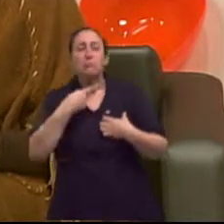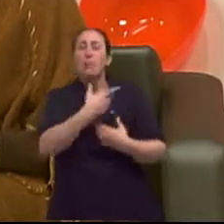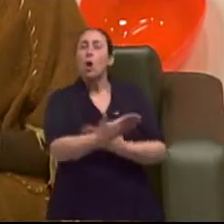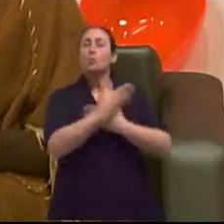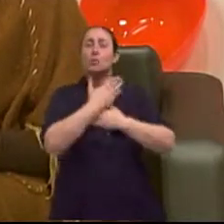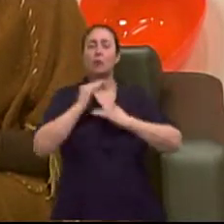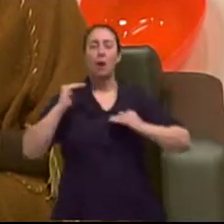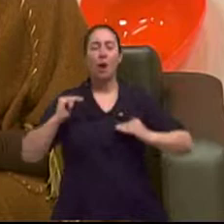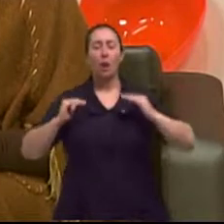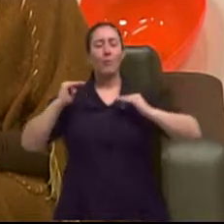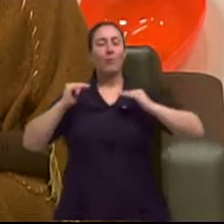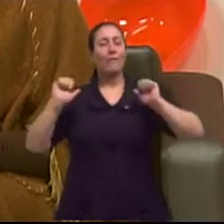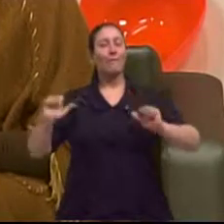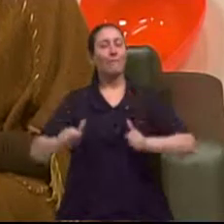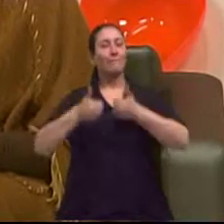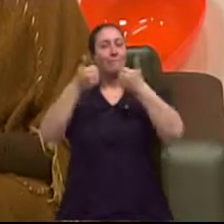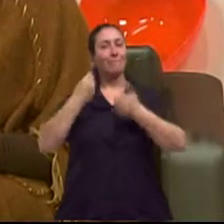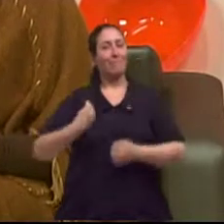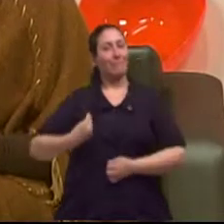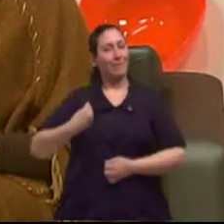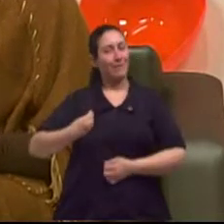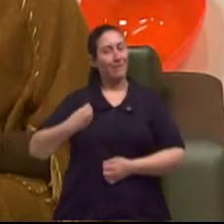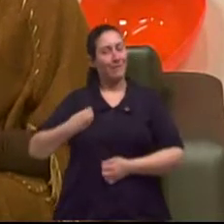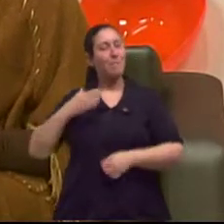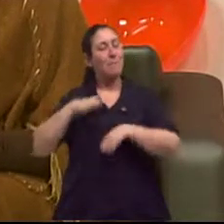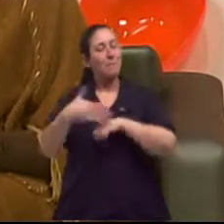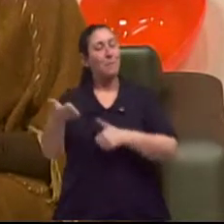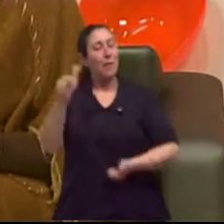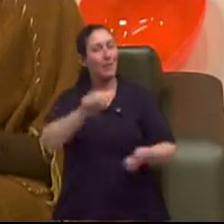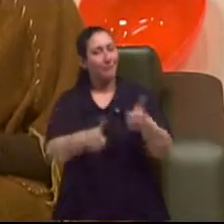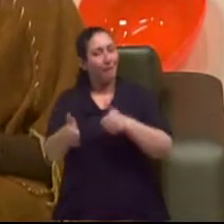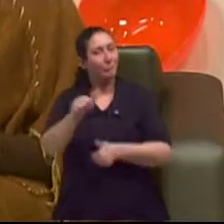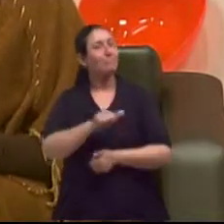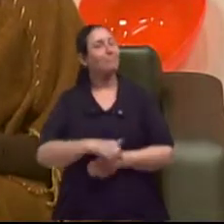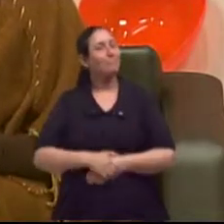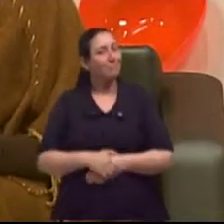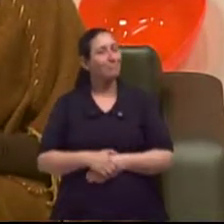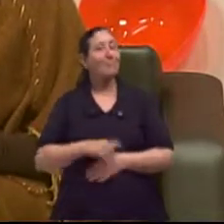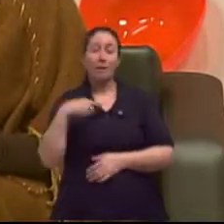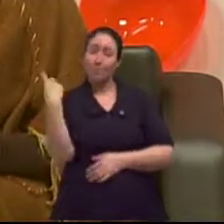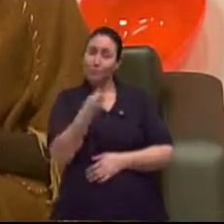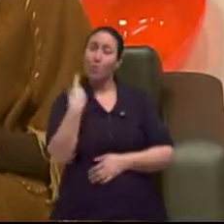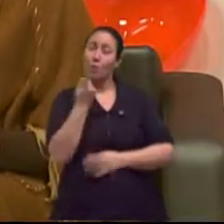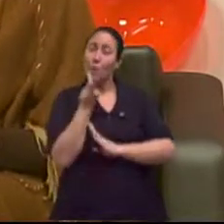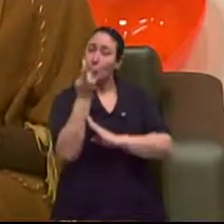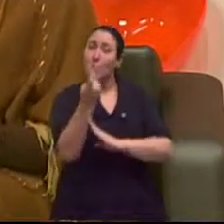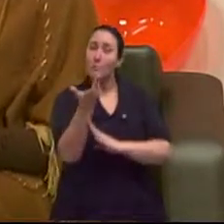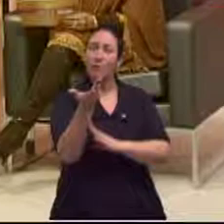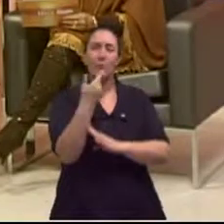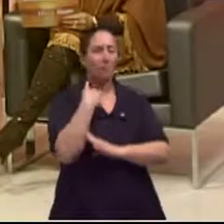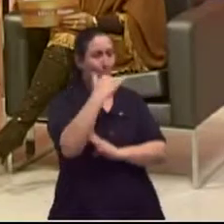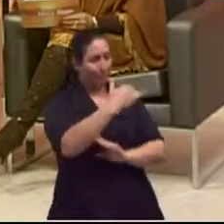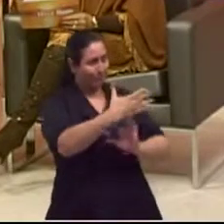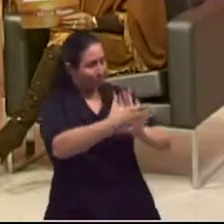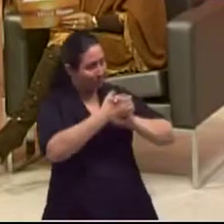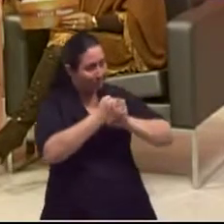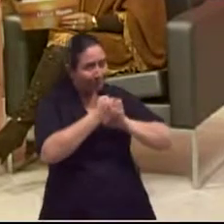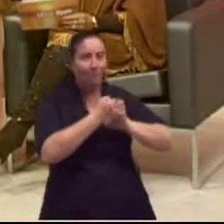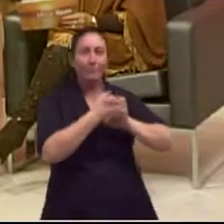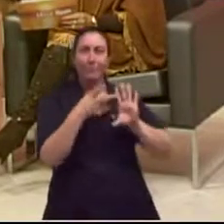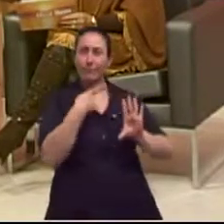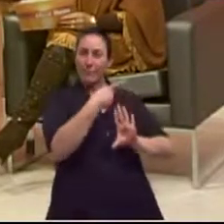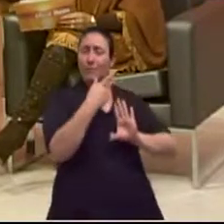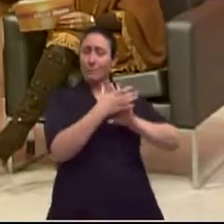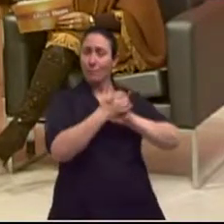equilibrando e vivendo muito mais vida com mais qualidade. E é isso que a gente busca aqui. Eu vou te pedir a tua mão esquerda,